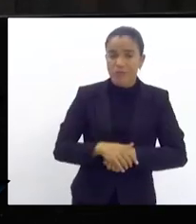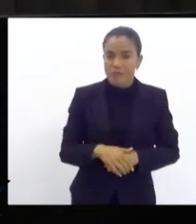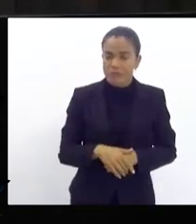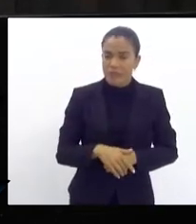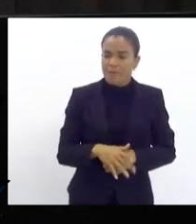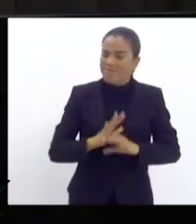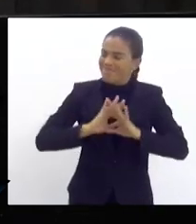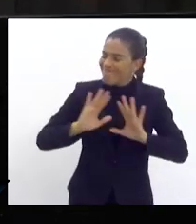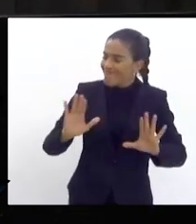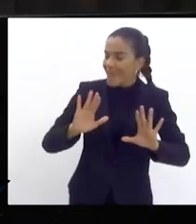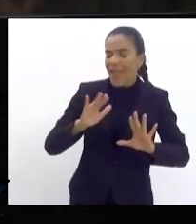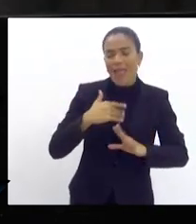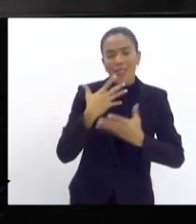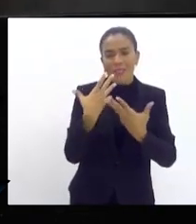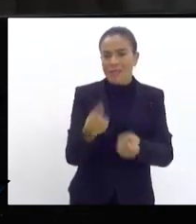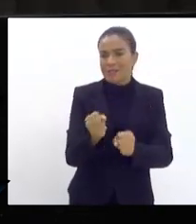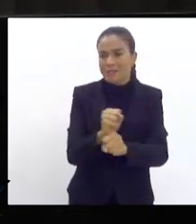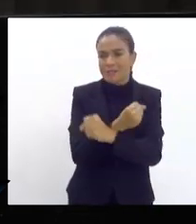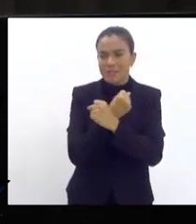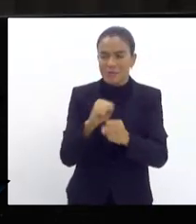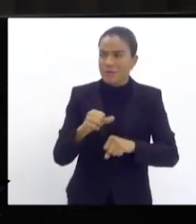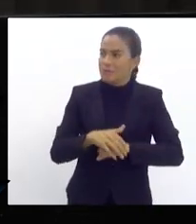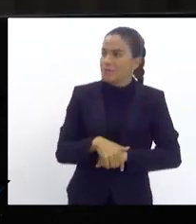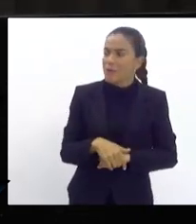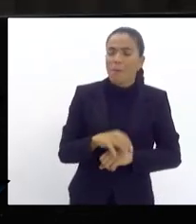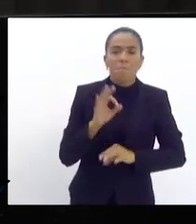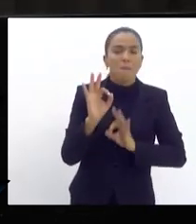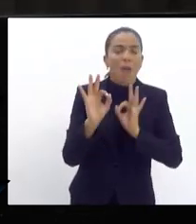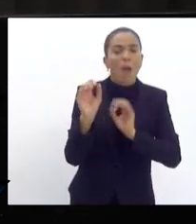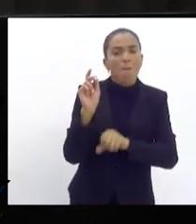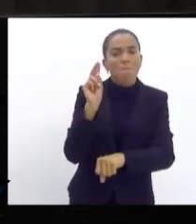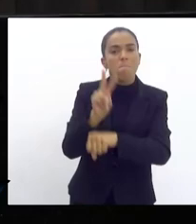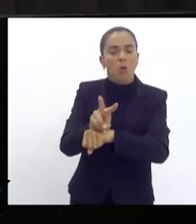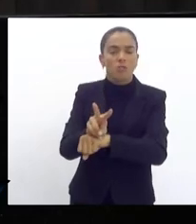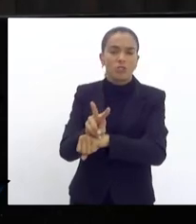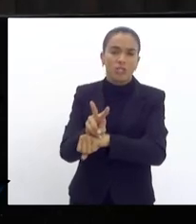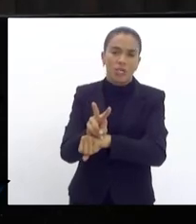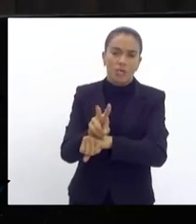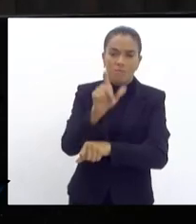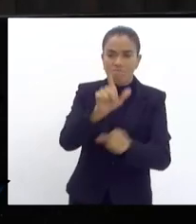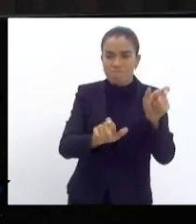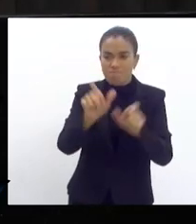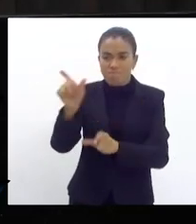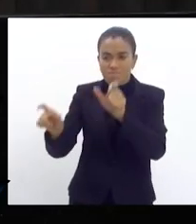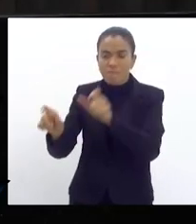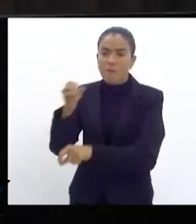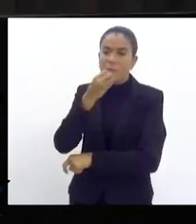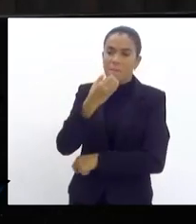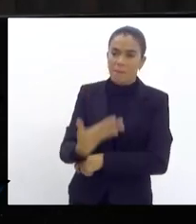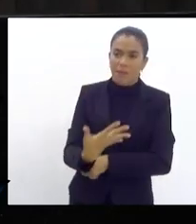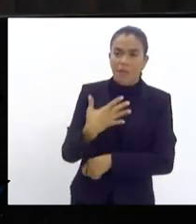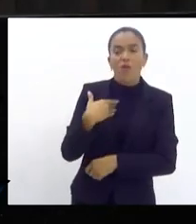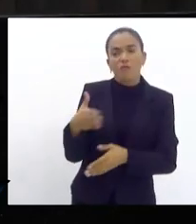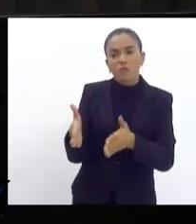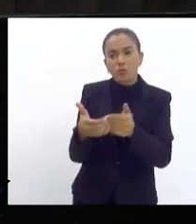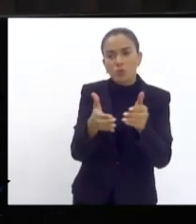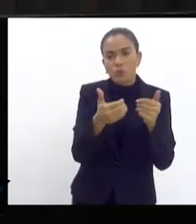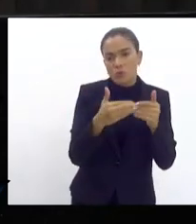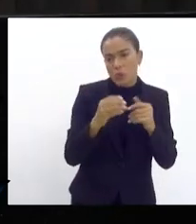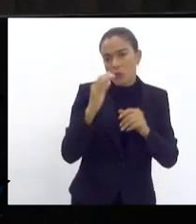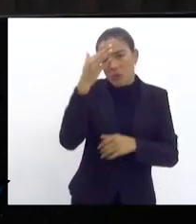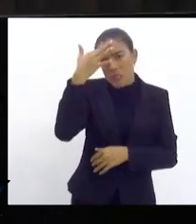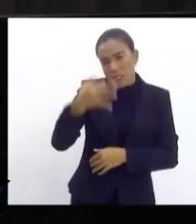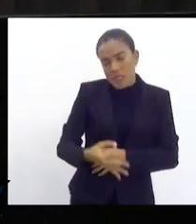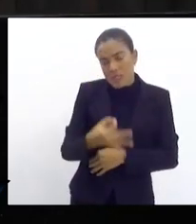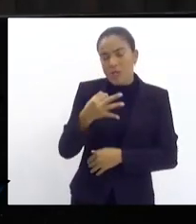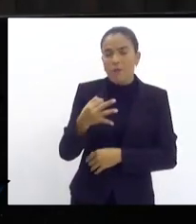inadmissível nós aqui estamos pra proteger o cidadão de bem e eu fiz aqui uma solicitação tenho certeza que seria atendido